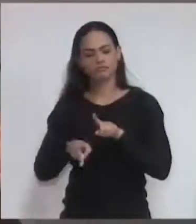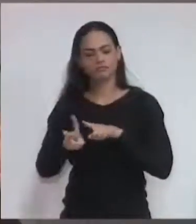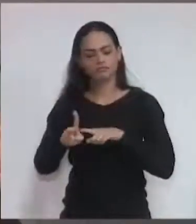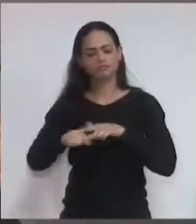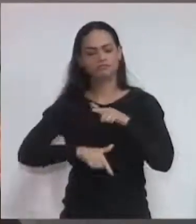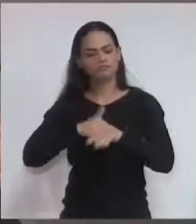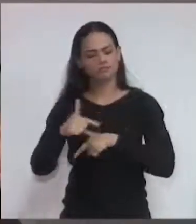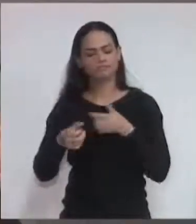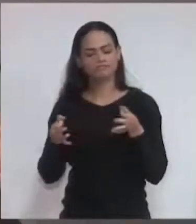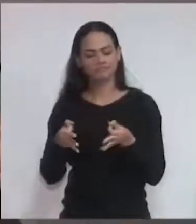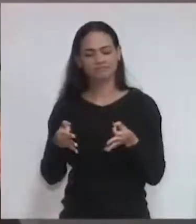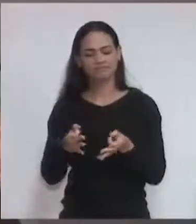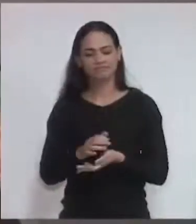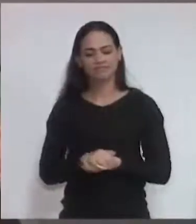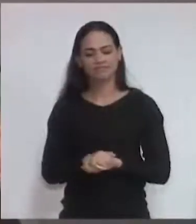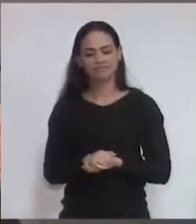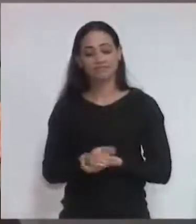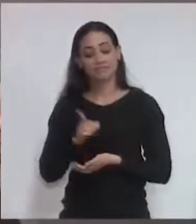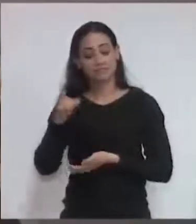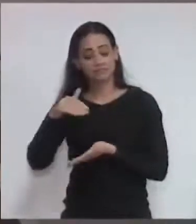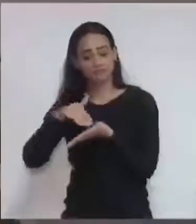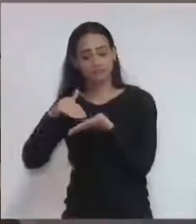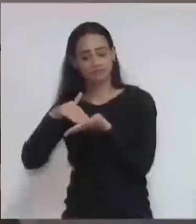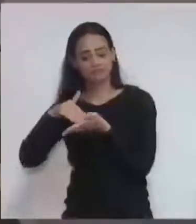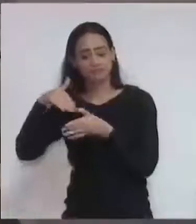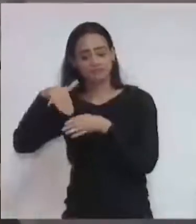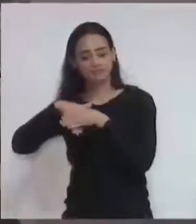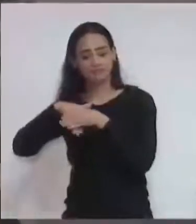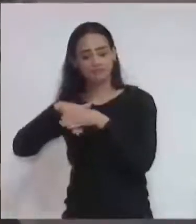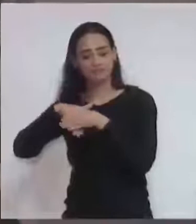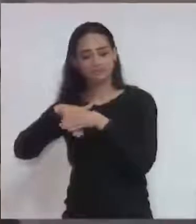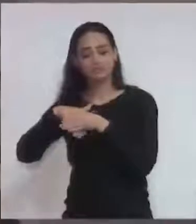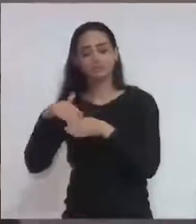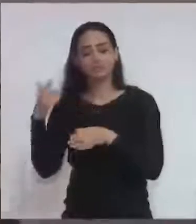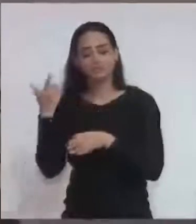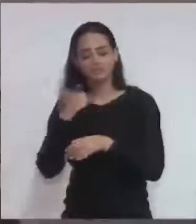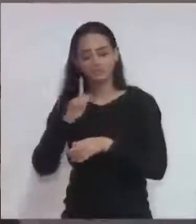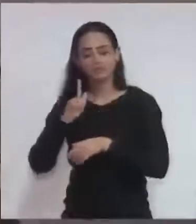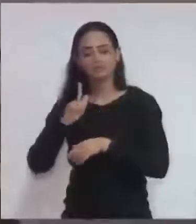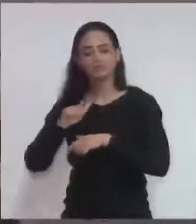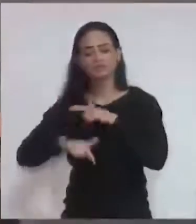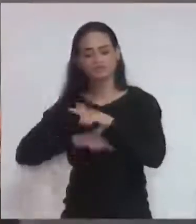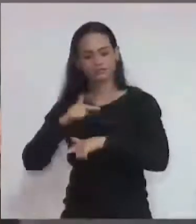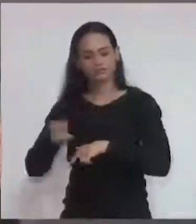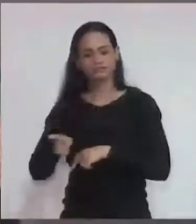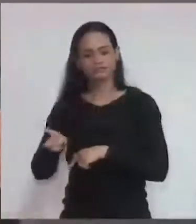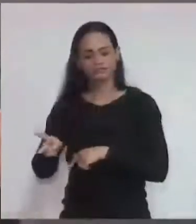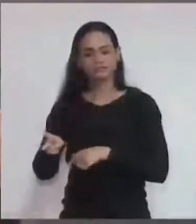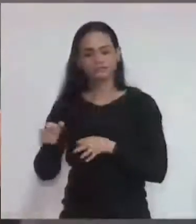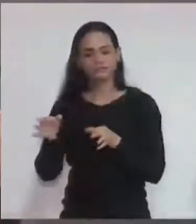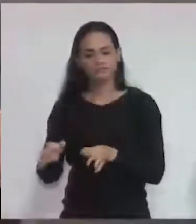que possa desempenhar um grande serviço na nossa cidade.